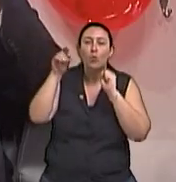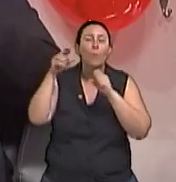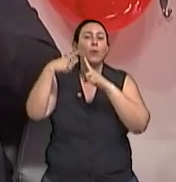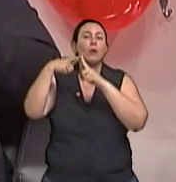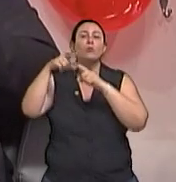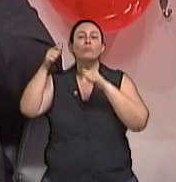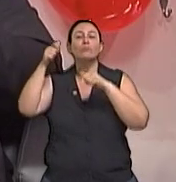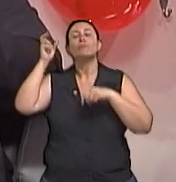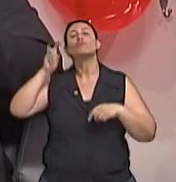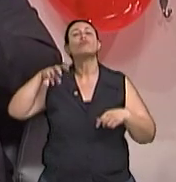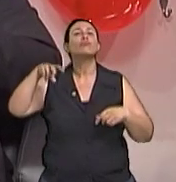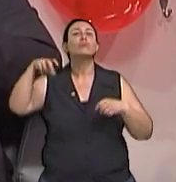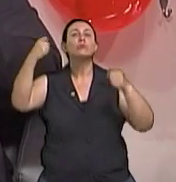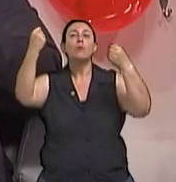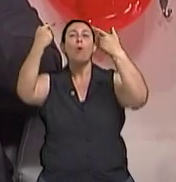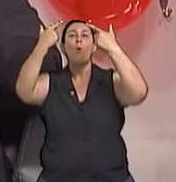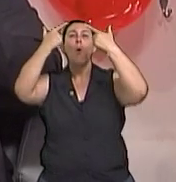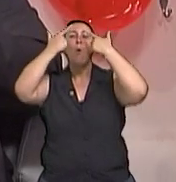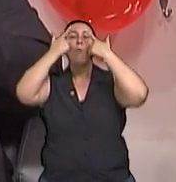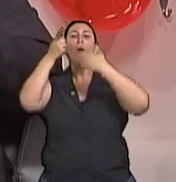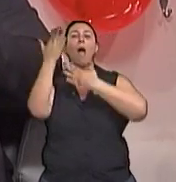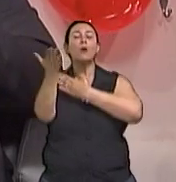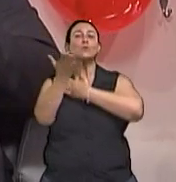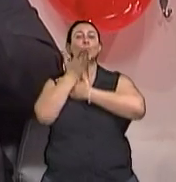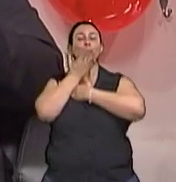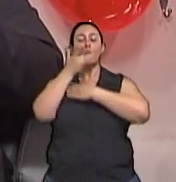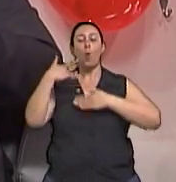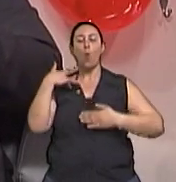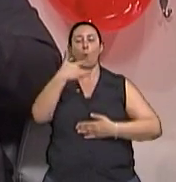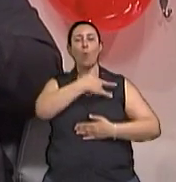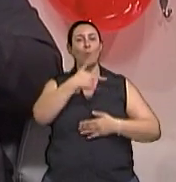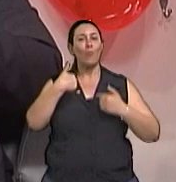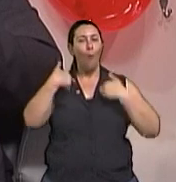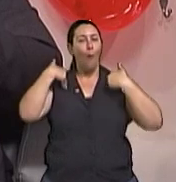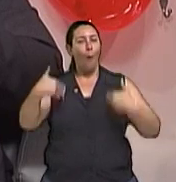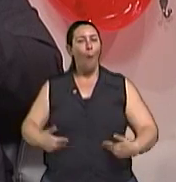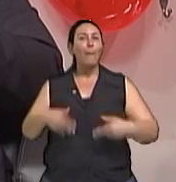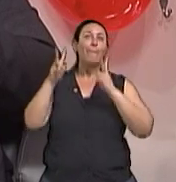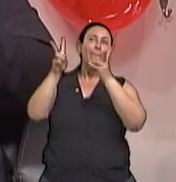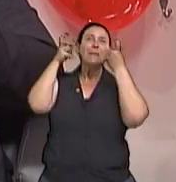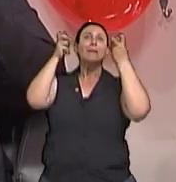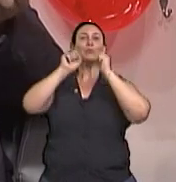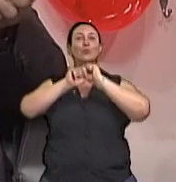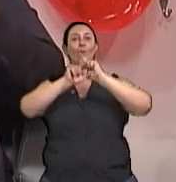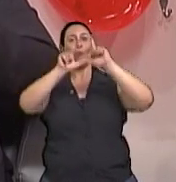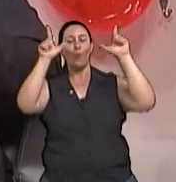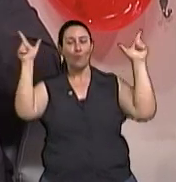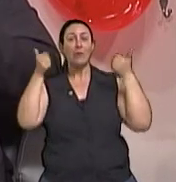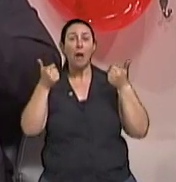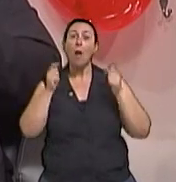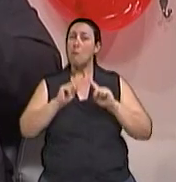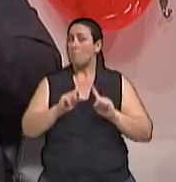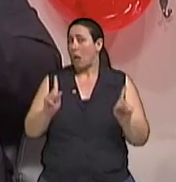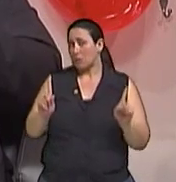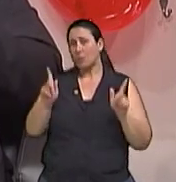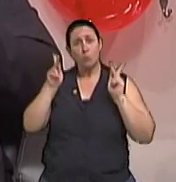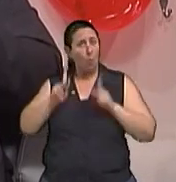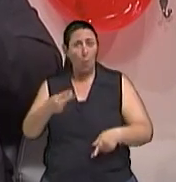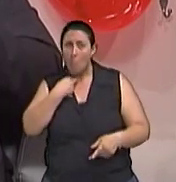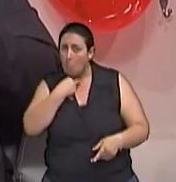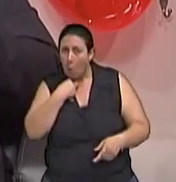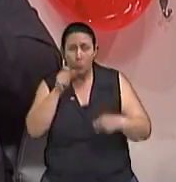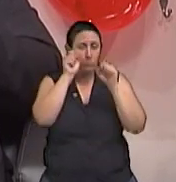pegar aquele sol matinal, saudável, né? Mas nada impede também, Isabel, que se a pessoa não possa fazer isso pela manhã,